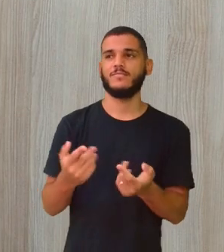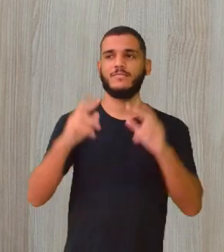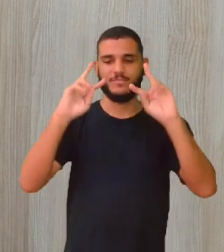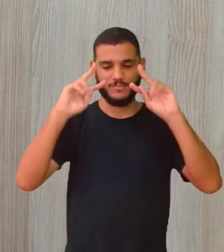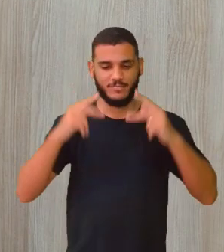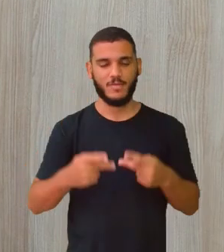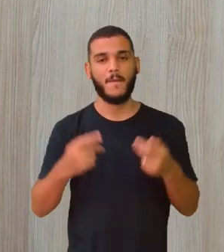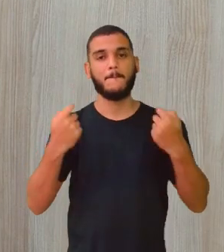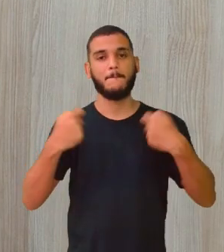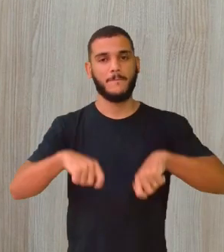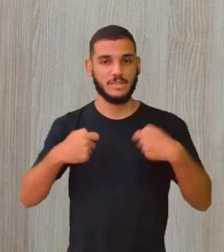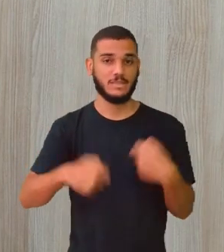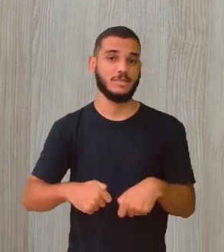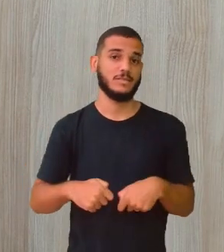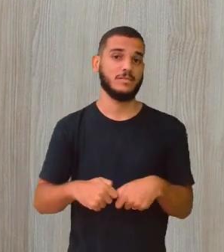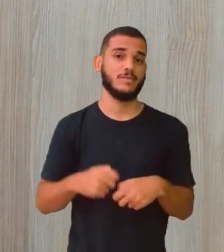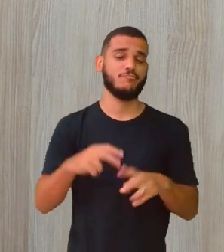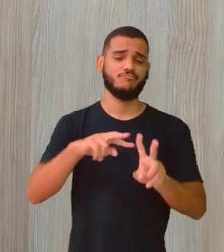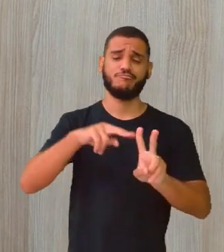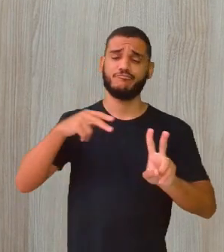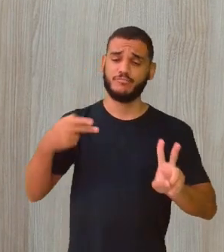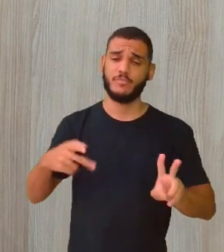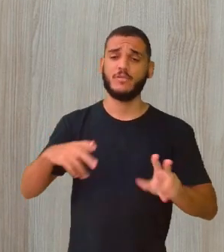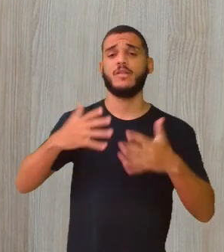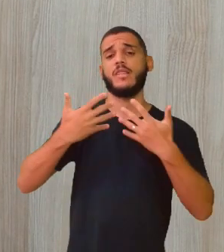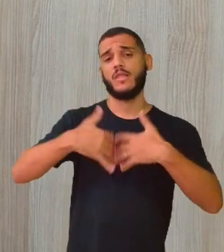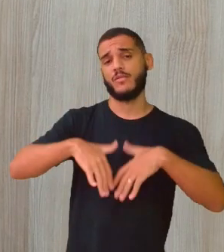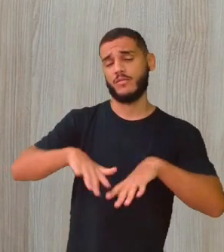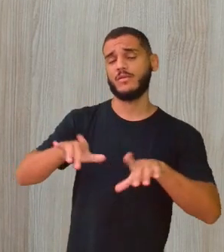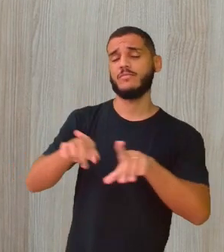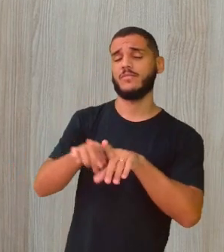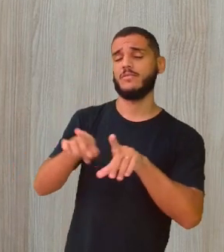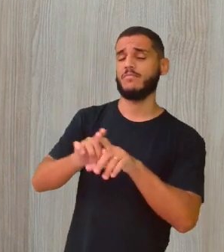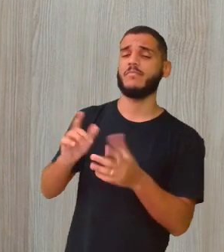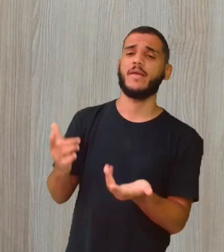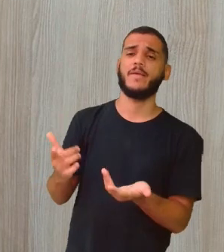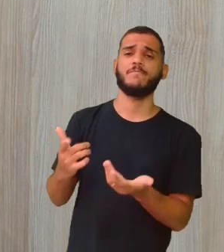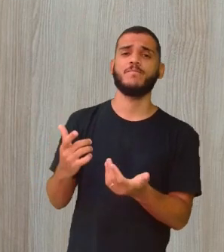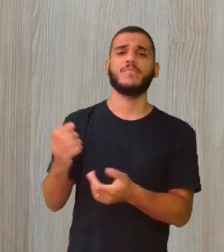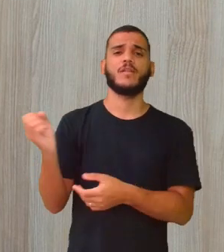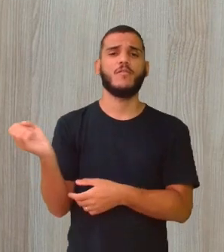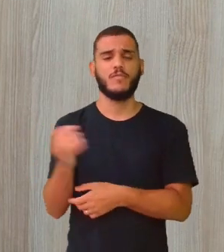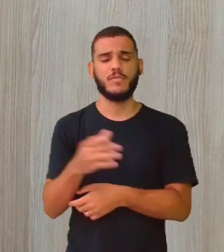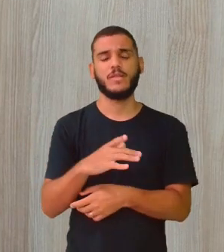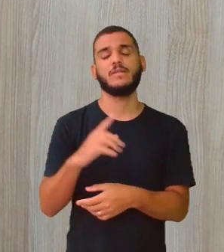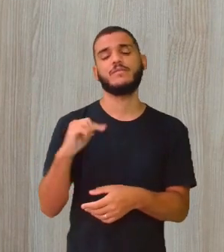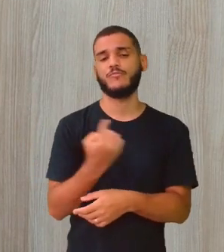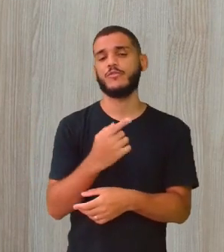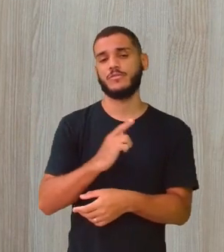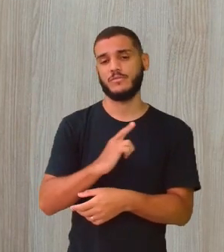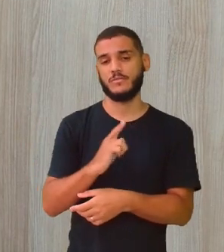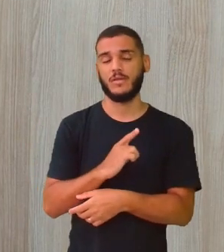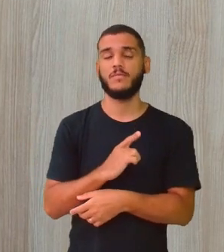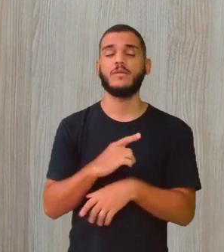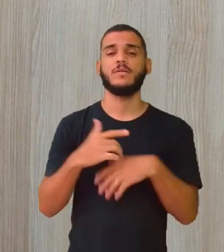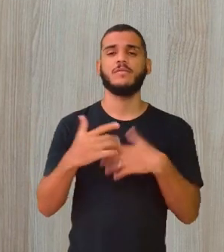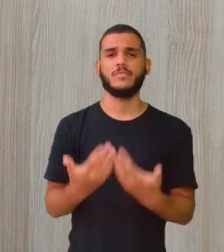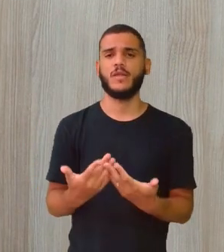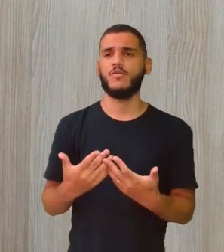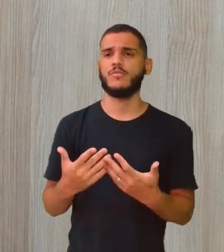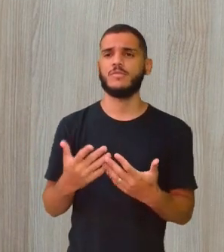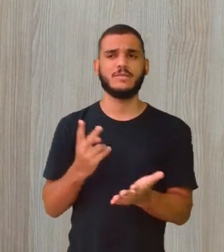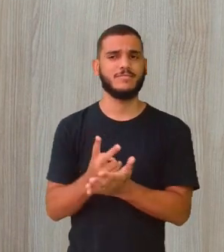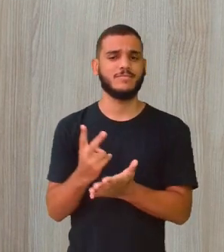recursos naturais, essa diversidade que a gente tem, né? Seja da fauna, da flora, tudo aí é uma